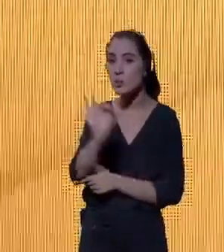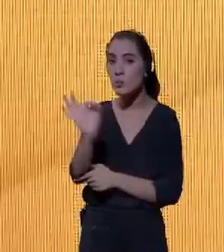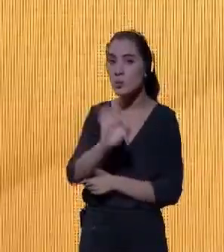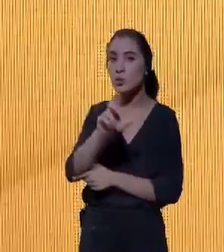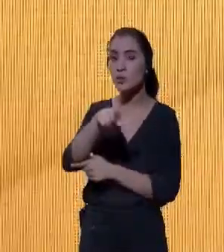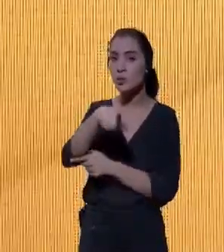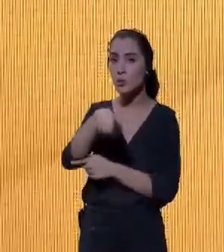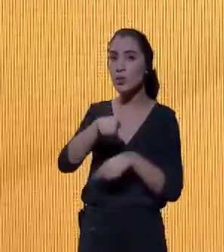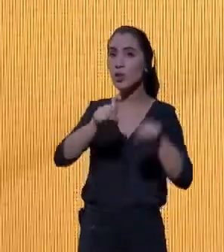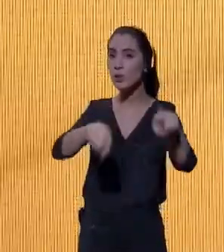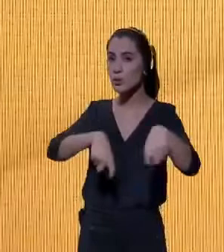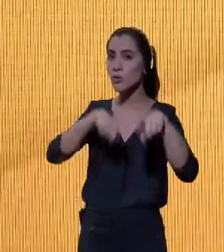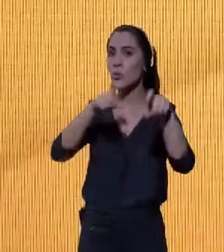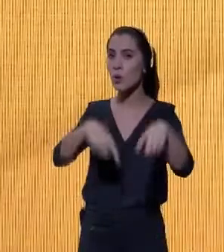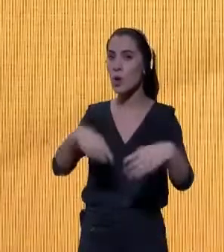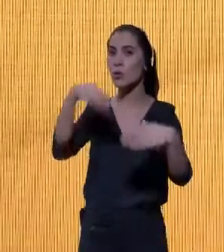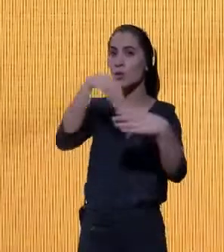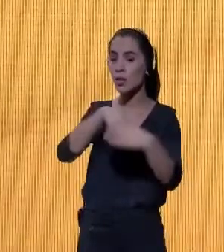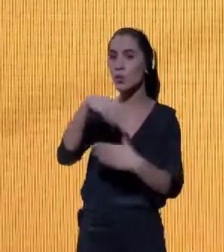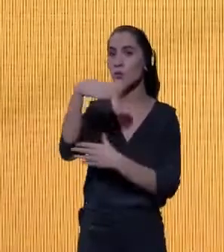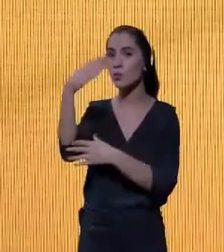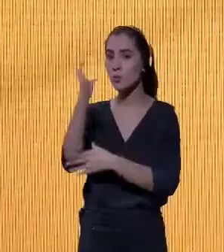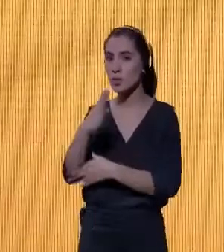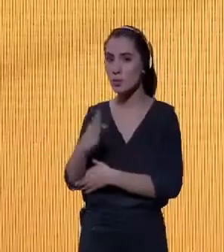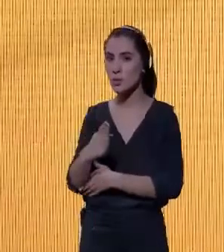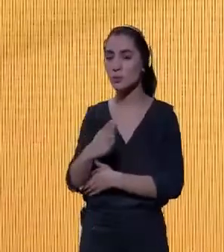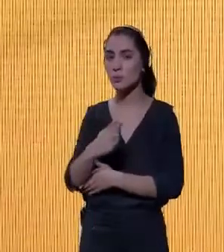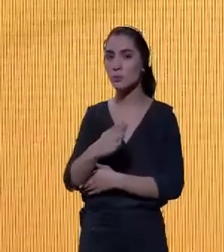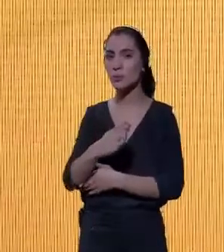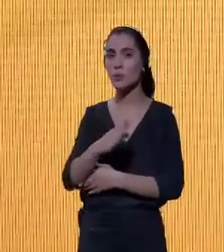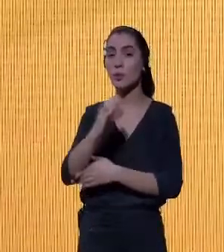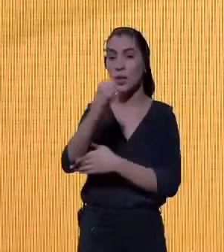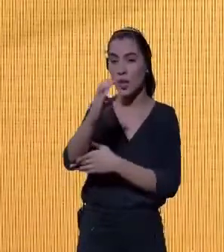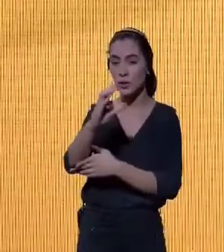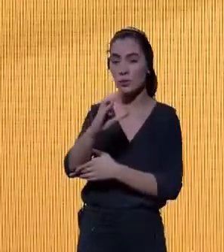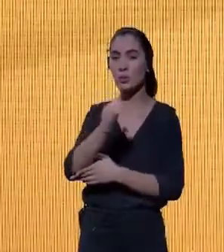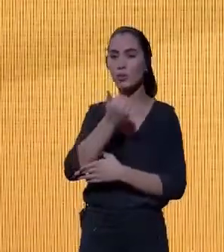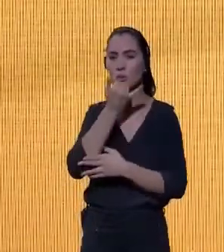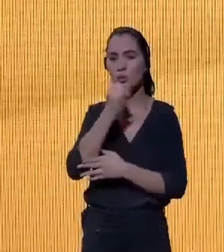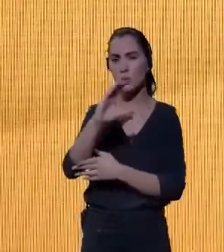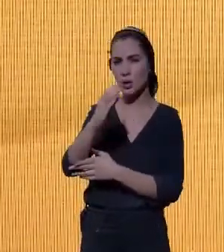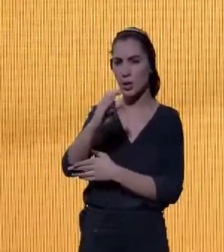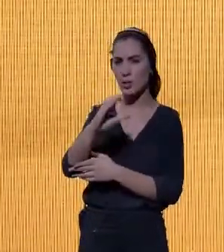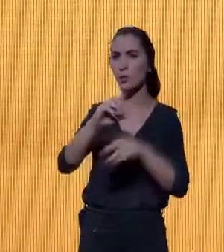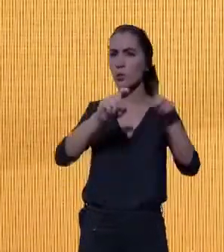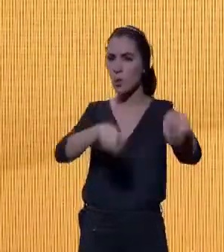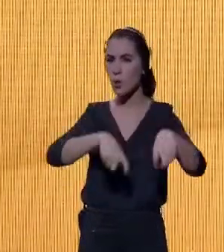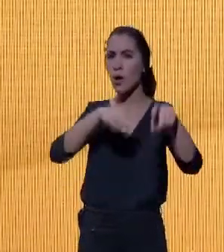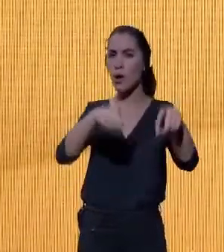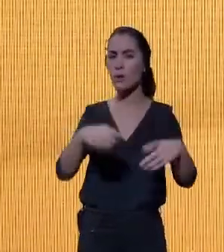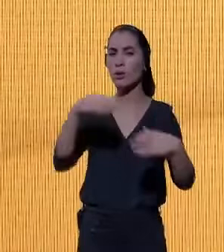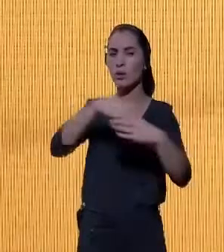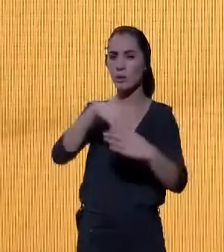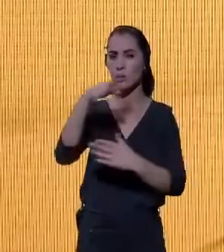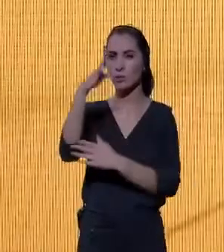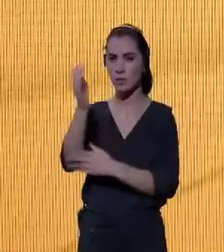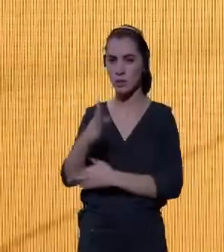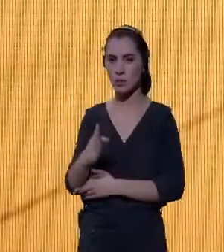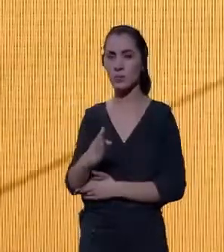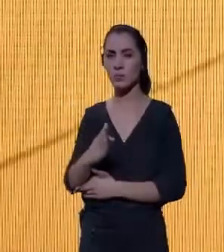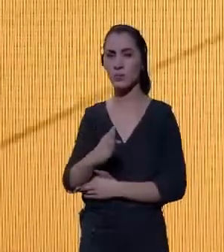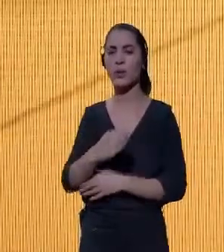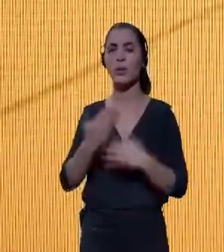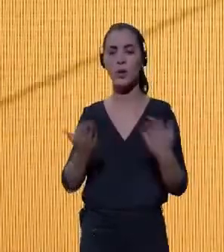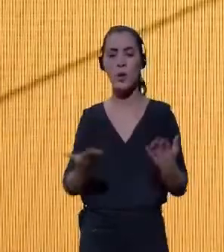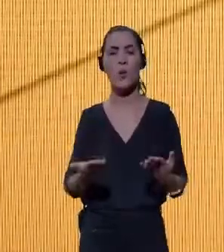crédito rural no Brasil. Portanto, nós endereçamos esse item e esse setor no nosso